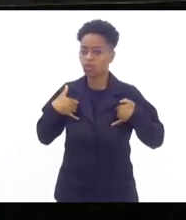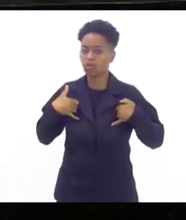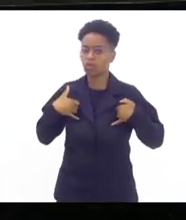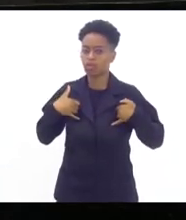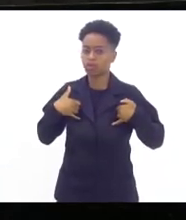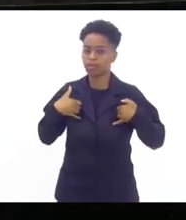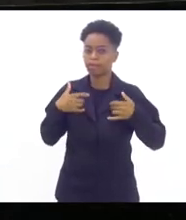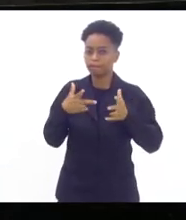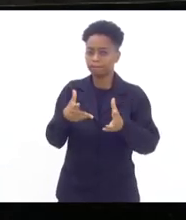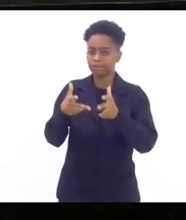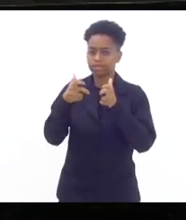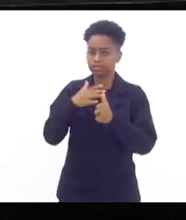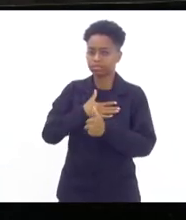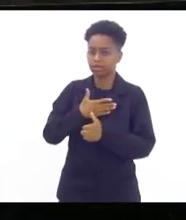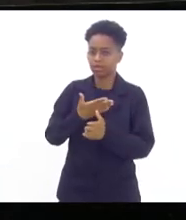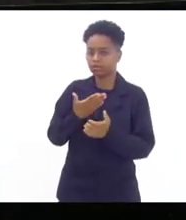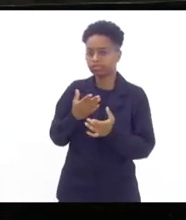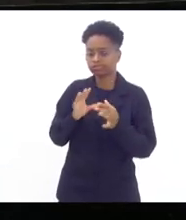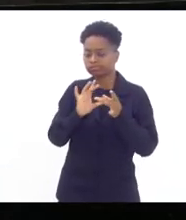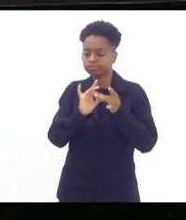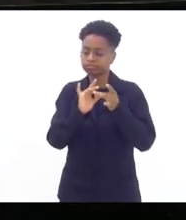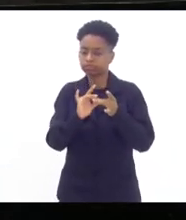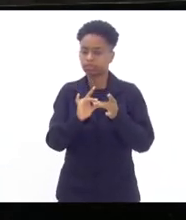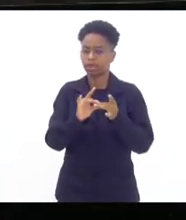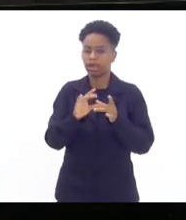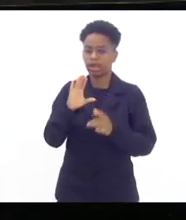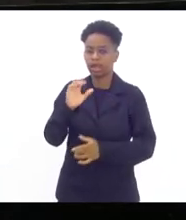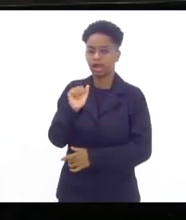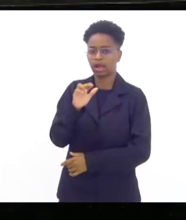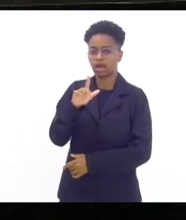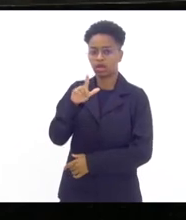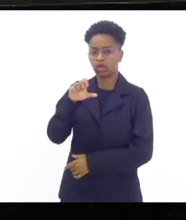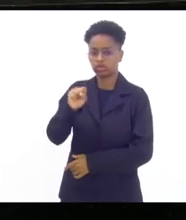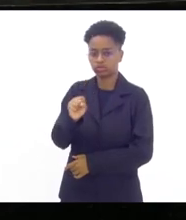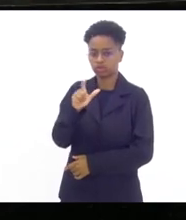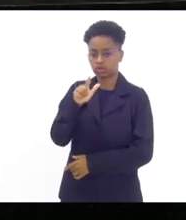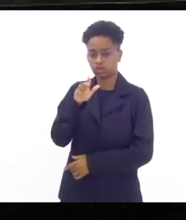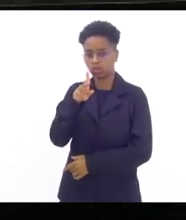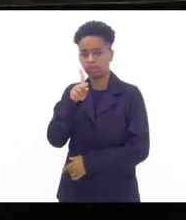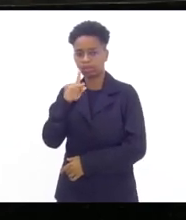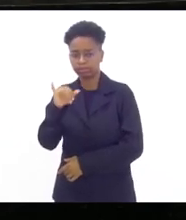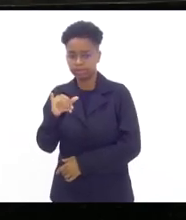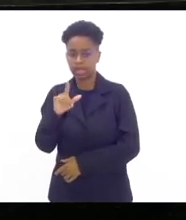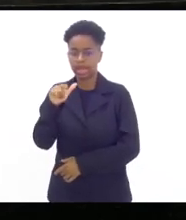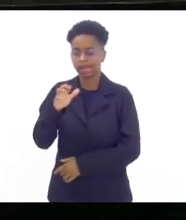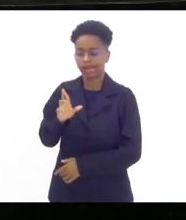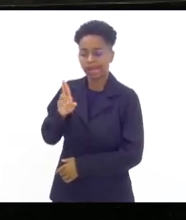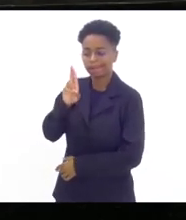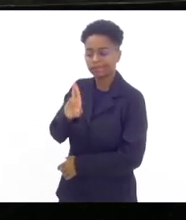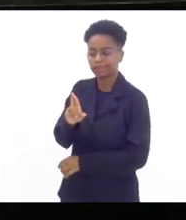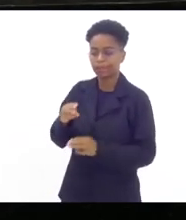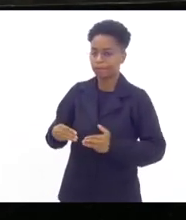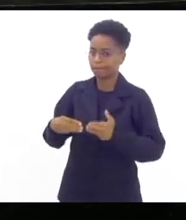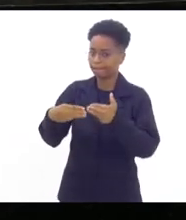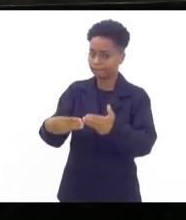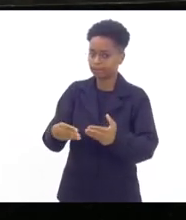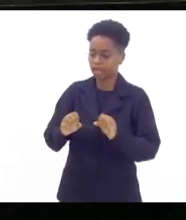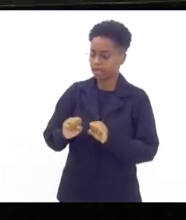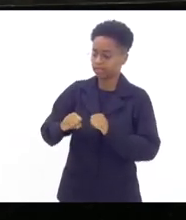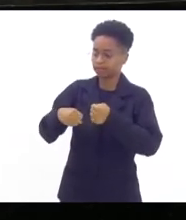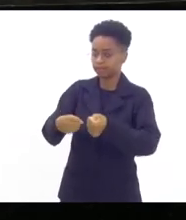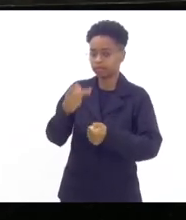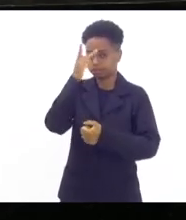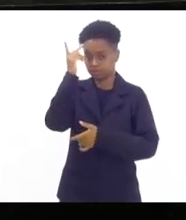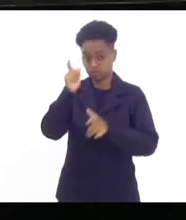meu companheiro meu eterno presidente Carlos Lupe à frente desse Ministério na defesa do